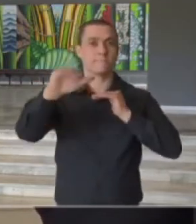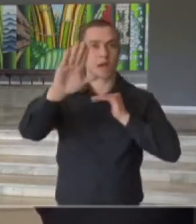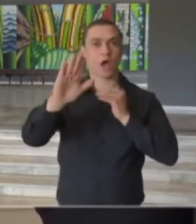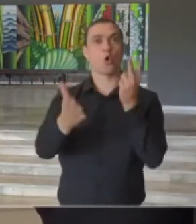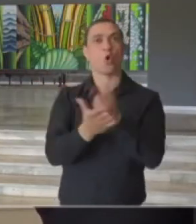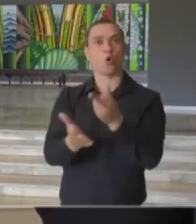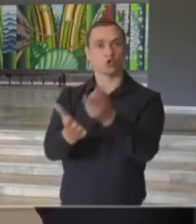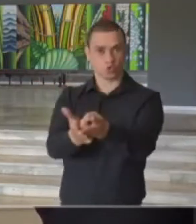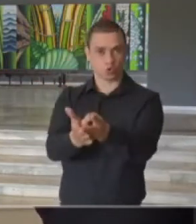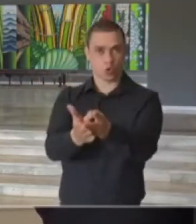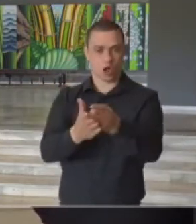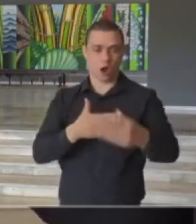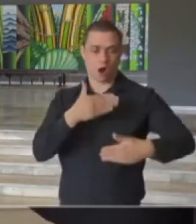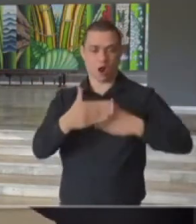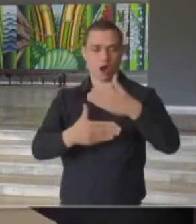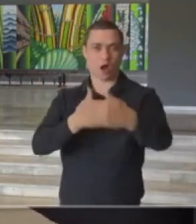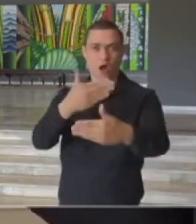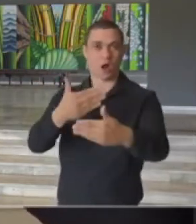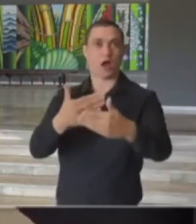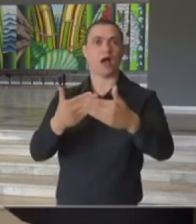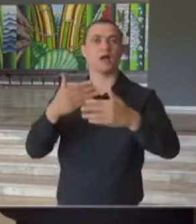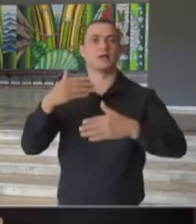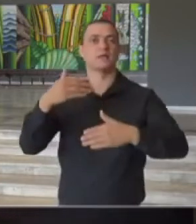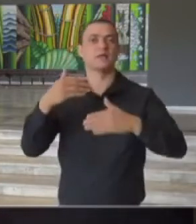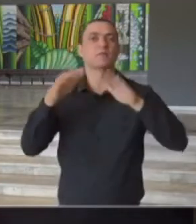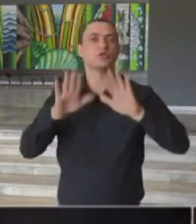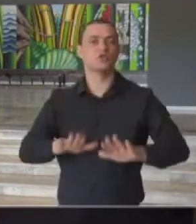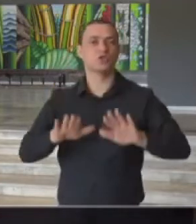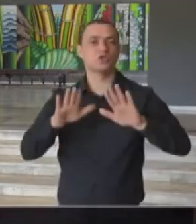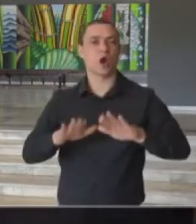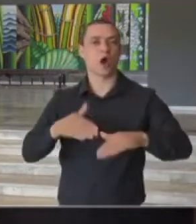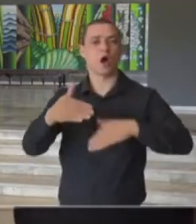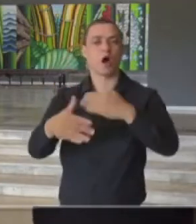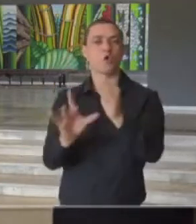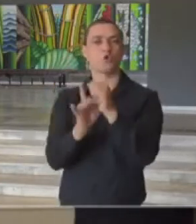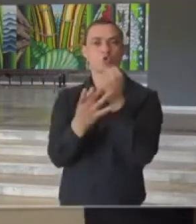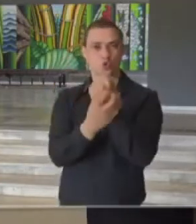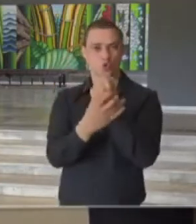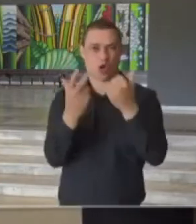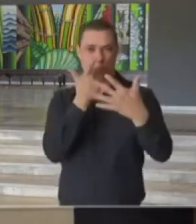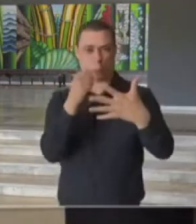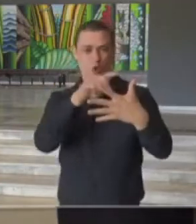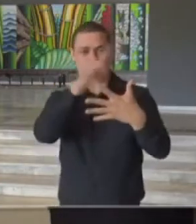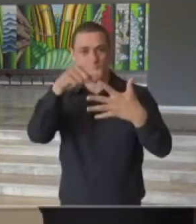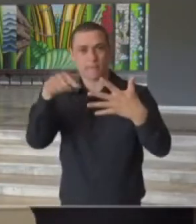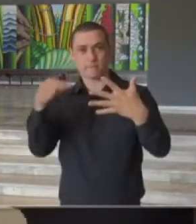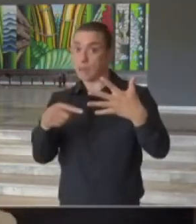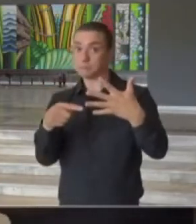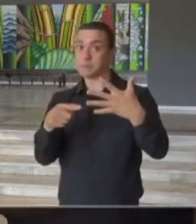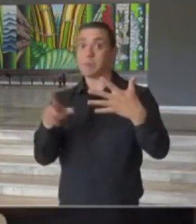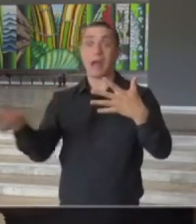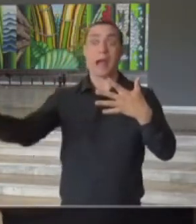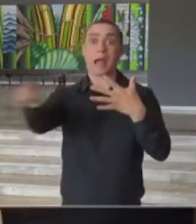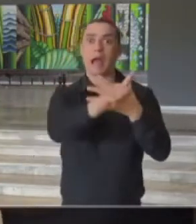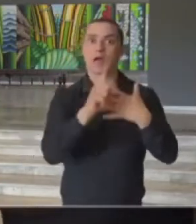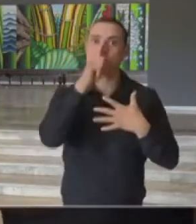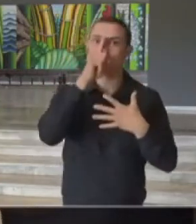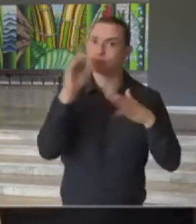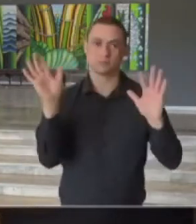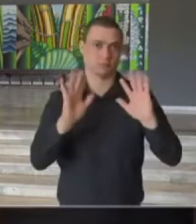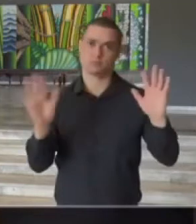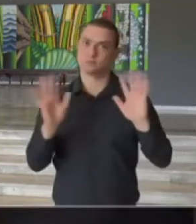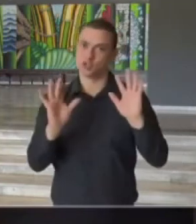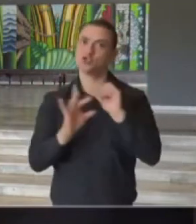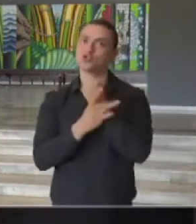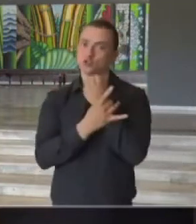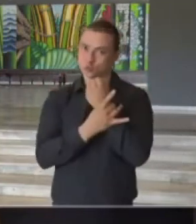continuar uma progressão lenta e segura, de uma fase para outra, sem colocar em risco a saúde da